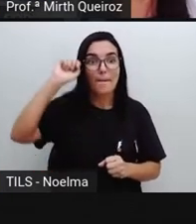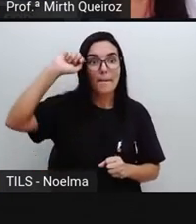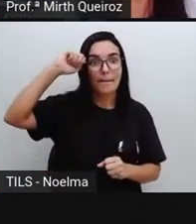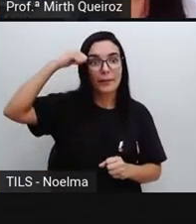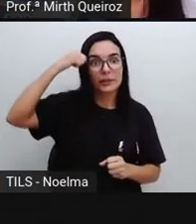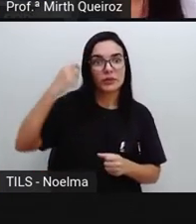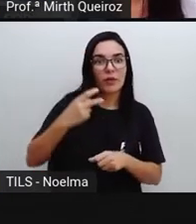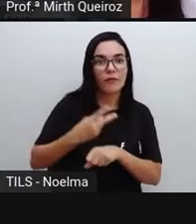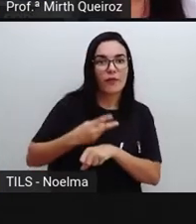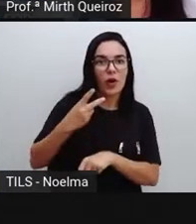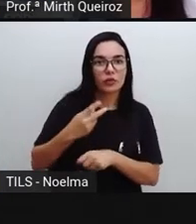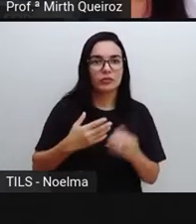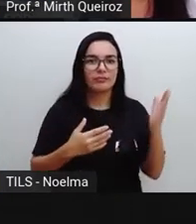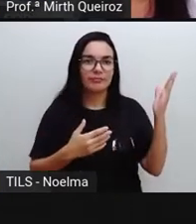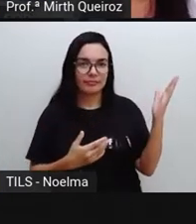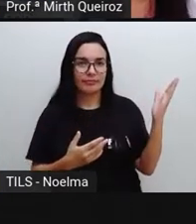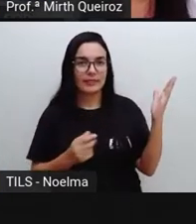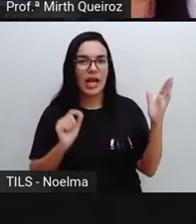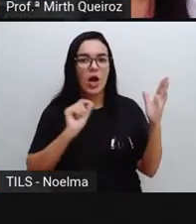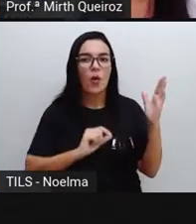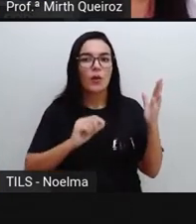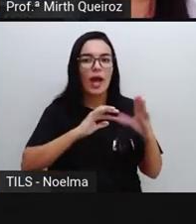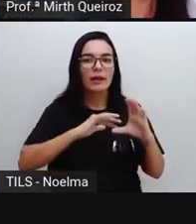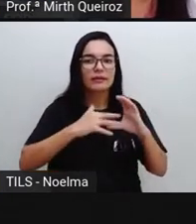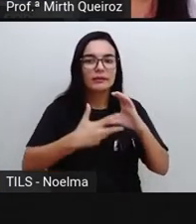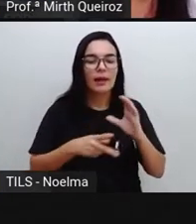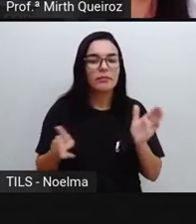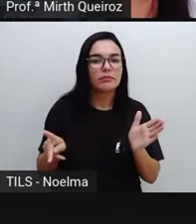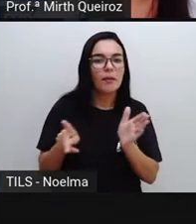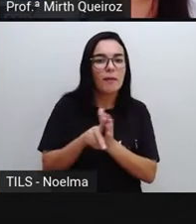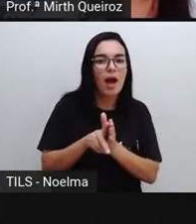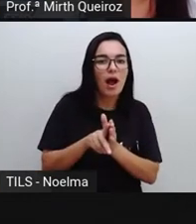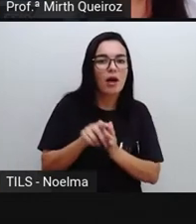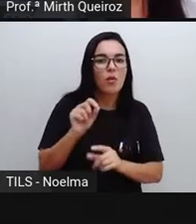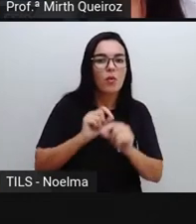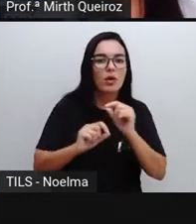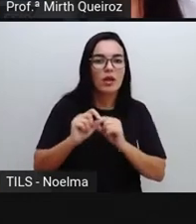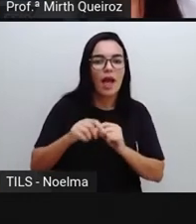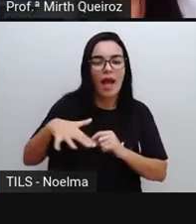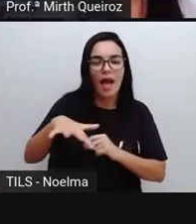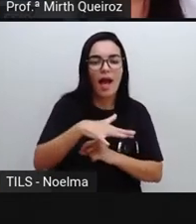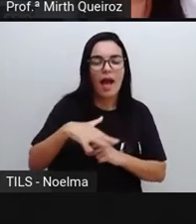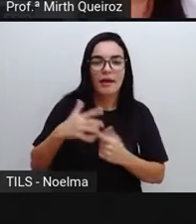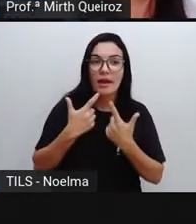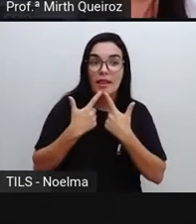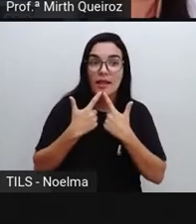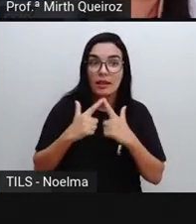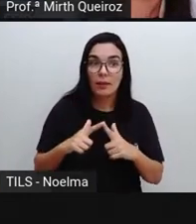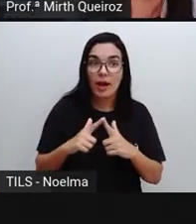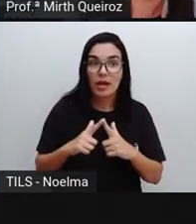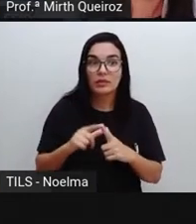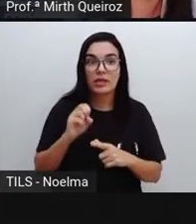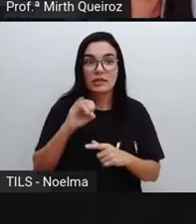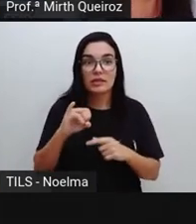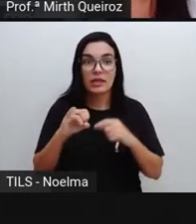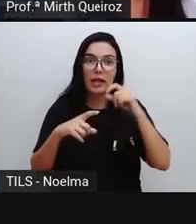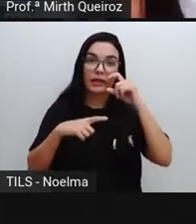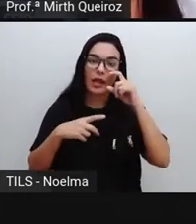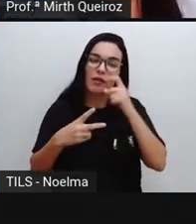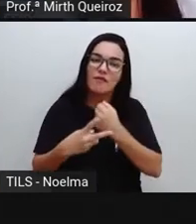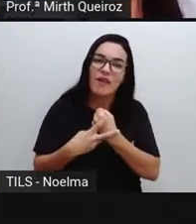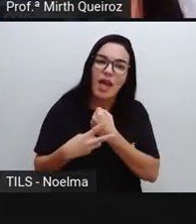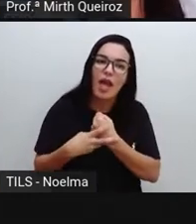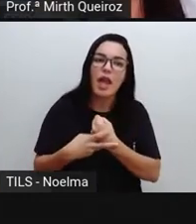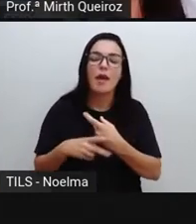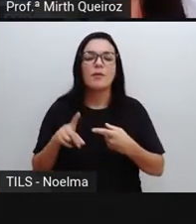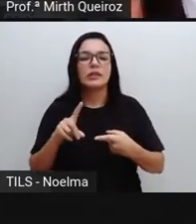A rubrica que indica a classe gramatical, a área do conhecimento, ou tipo de linguagem, por exemplo, Ah, é um verbo,